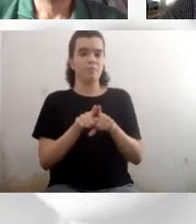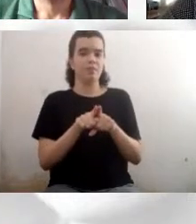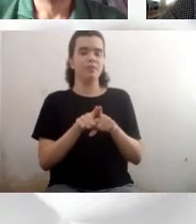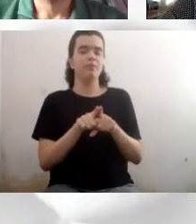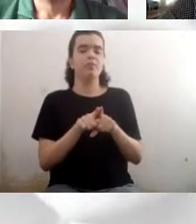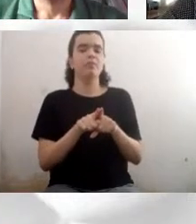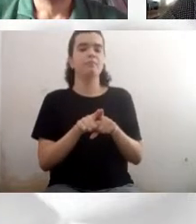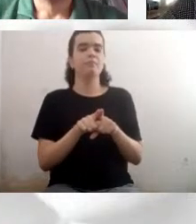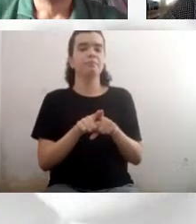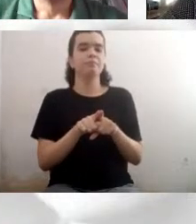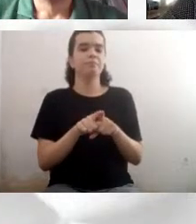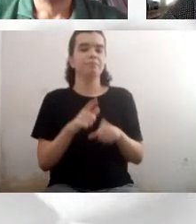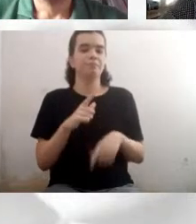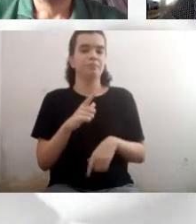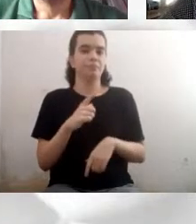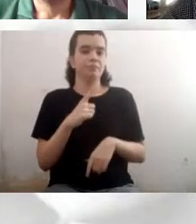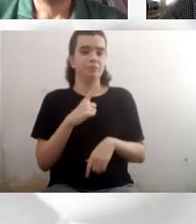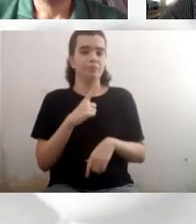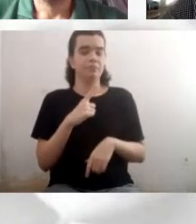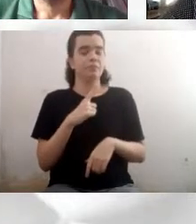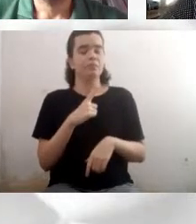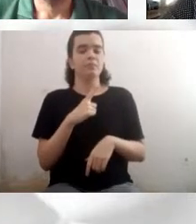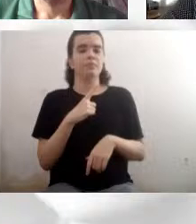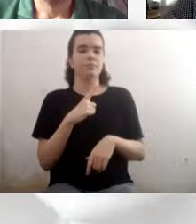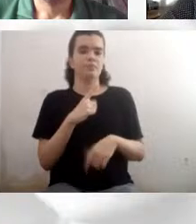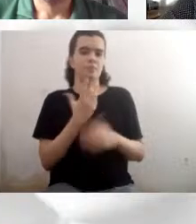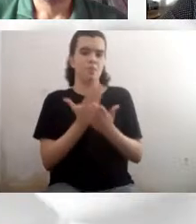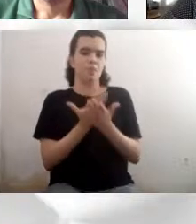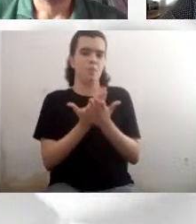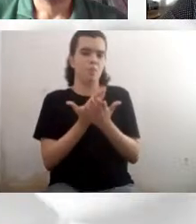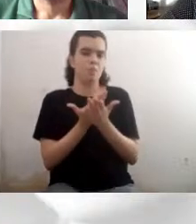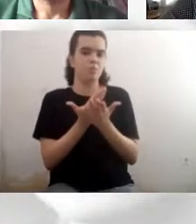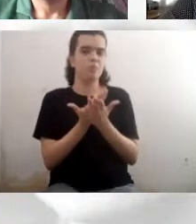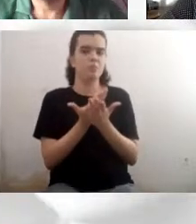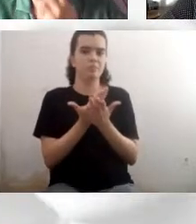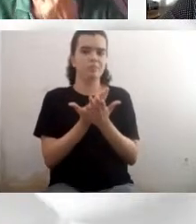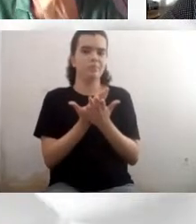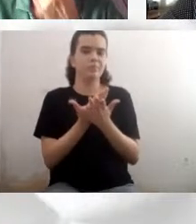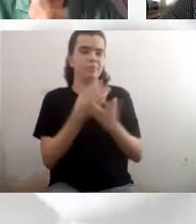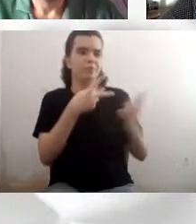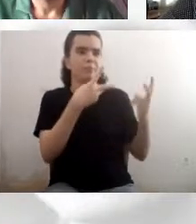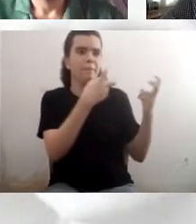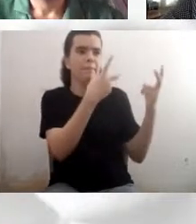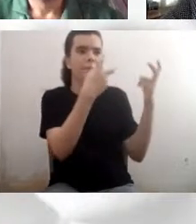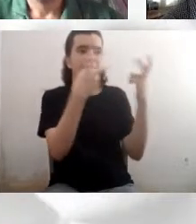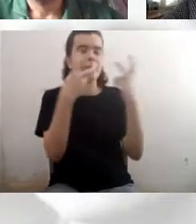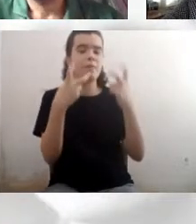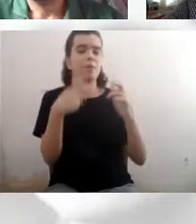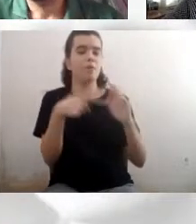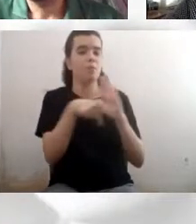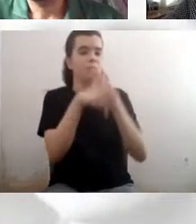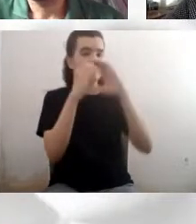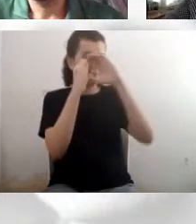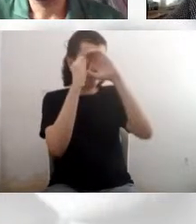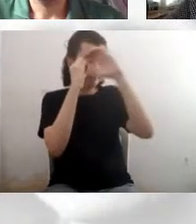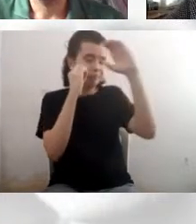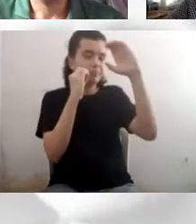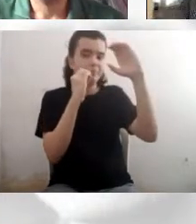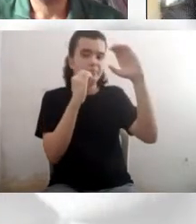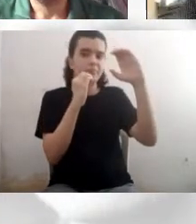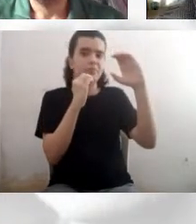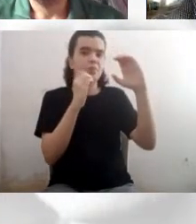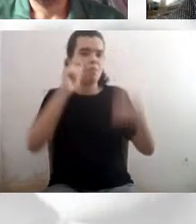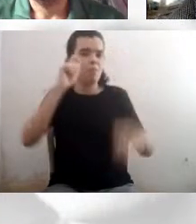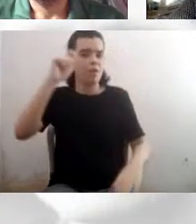comprimento de onda efetivo é no infravermelho e o infravermelho é como a luz, igual